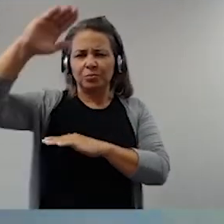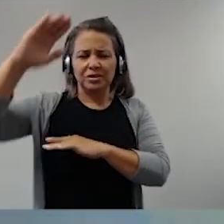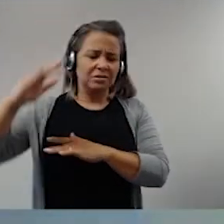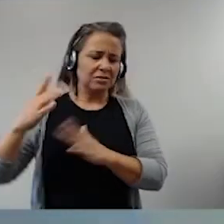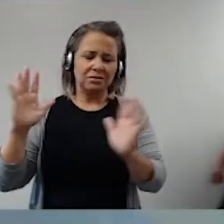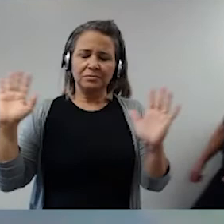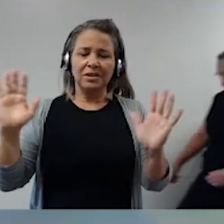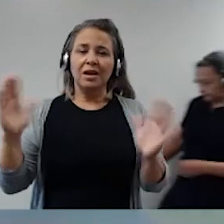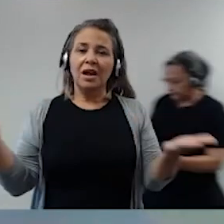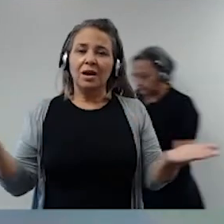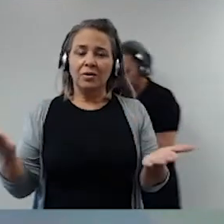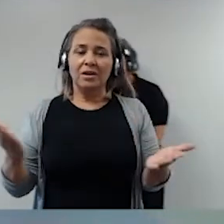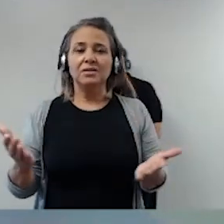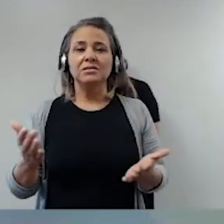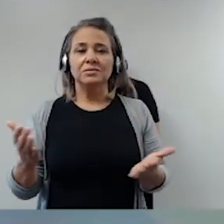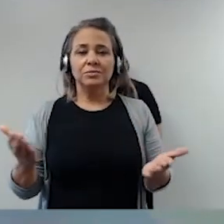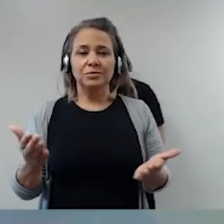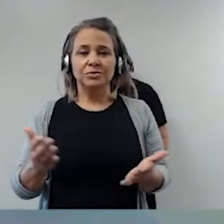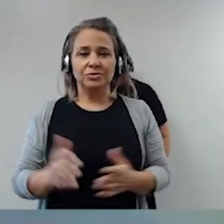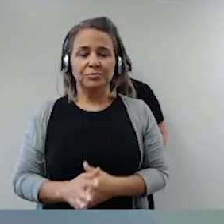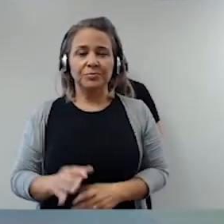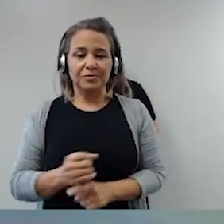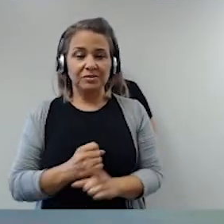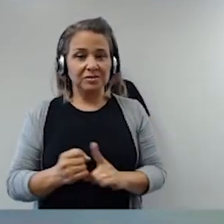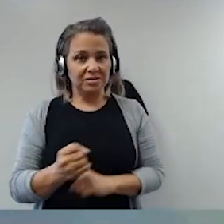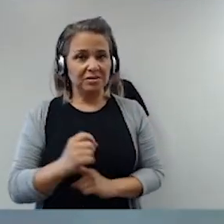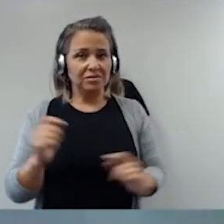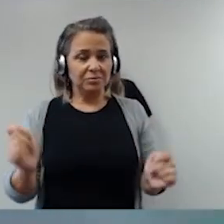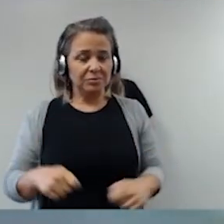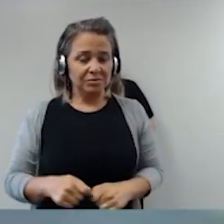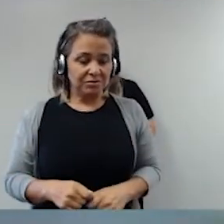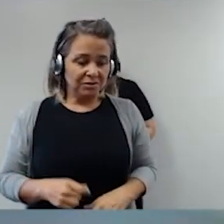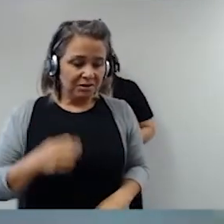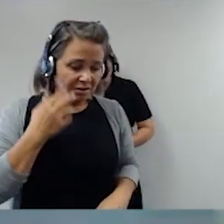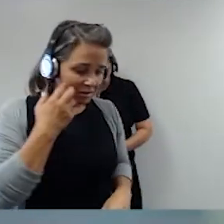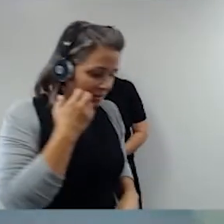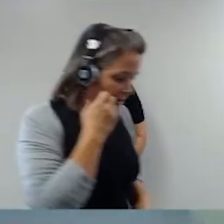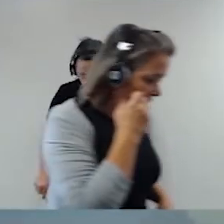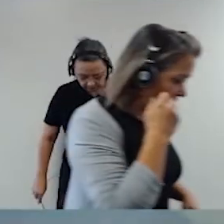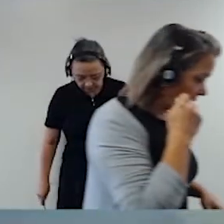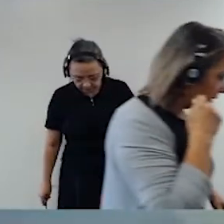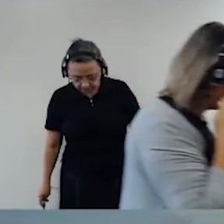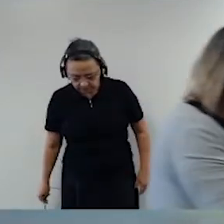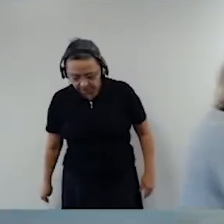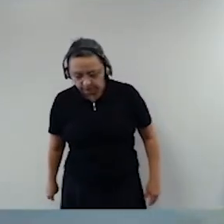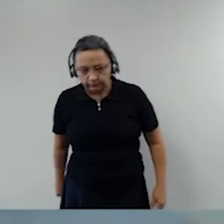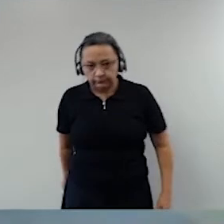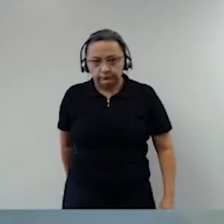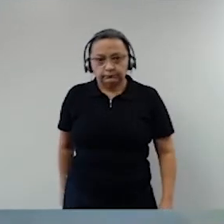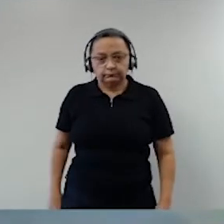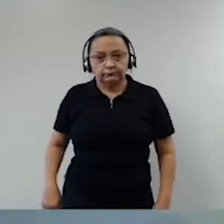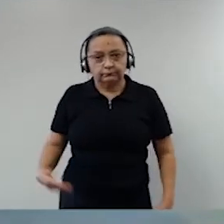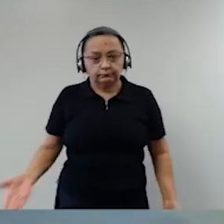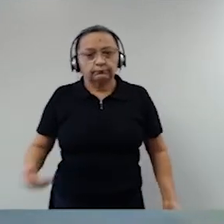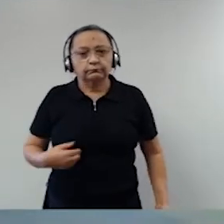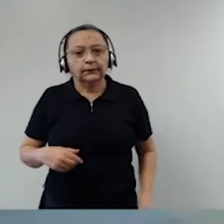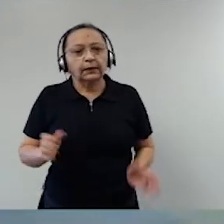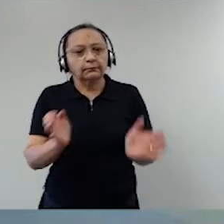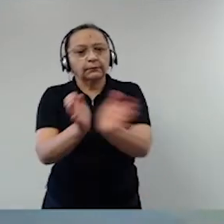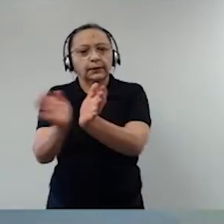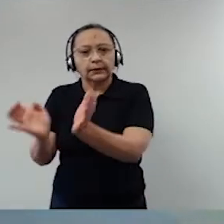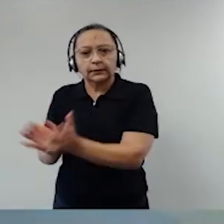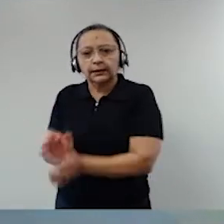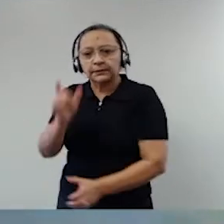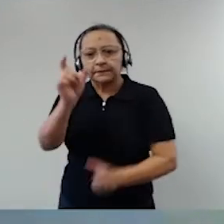acho que hoje a sociedade tem mais mecanismo, o Brasil evoluiu na sua classe de pessoas que estão mais